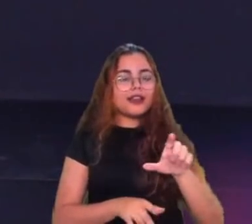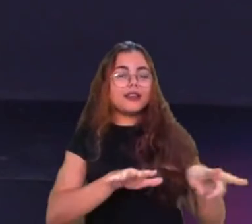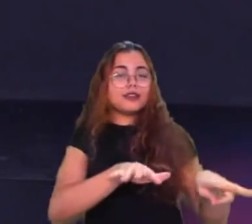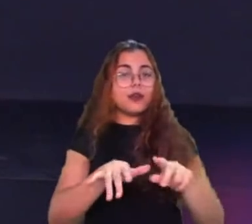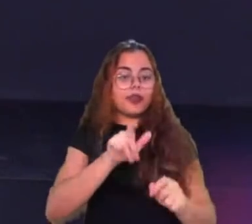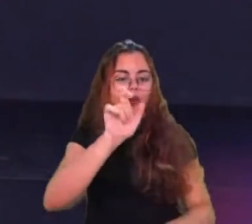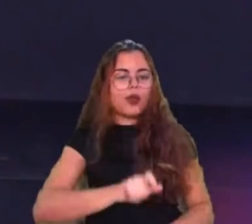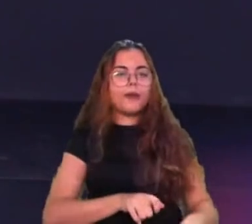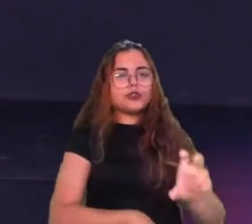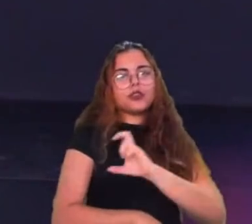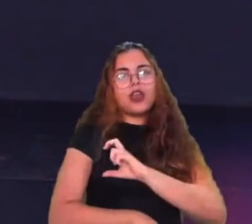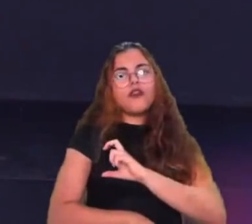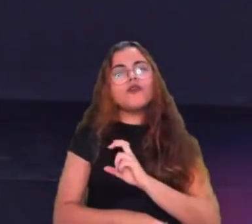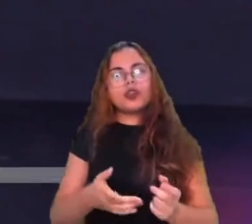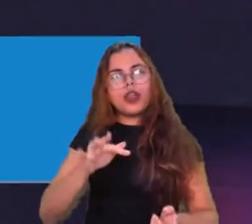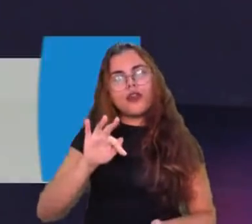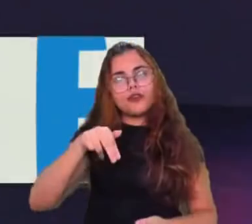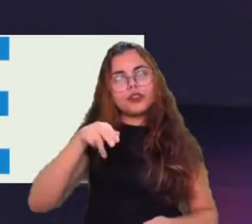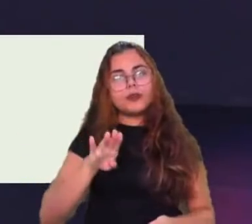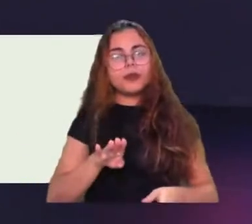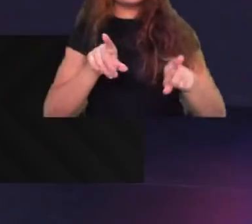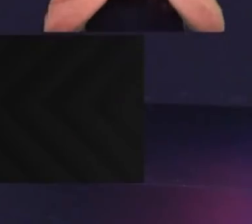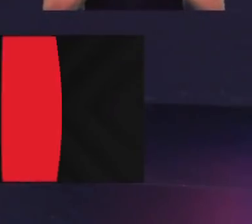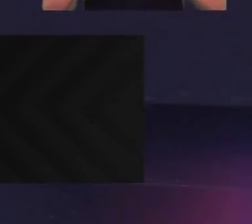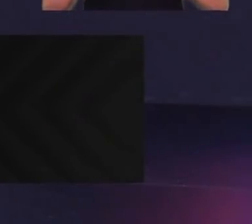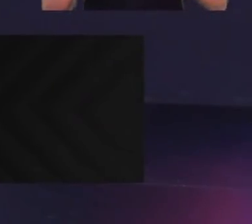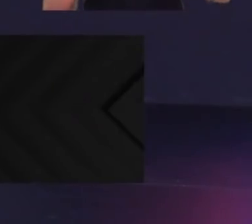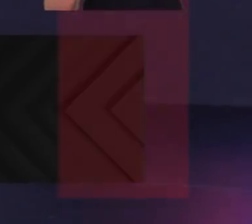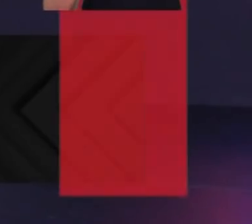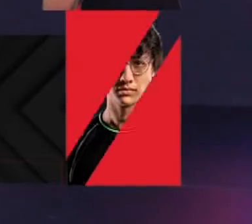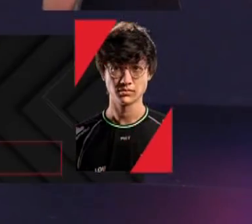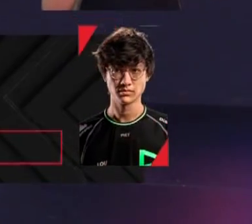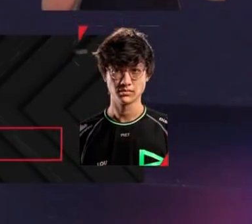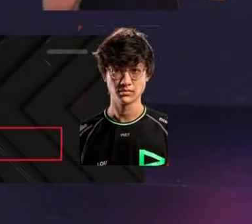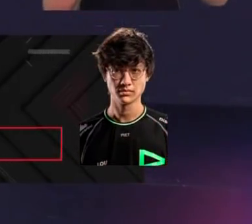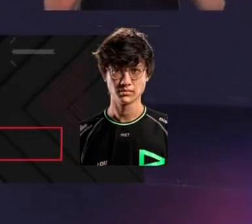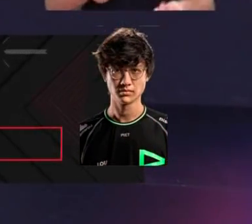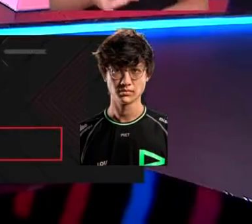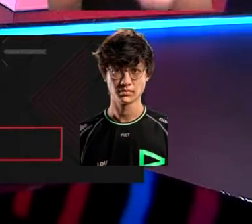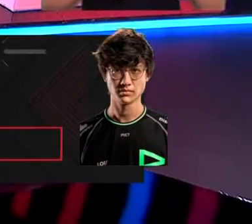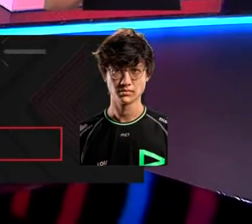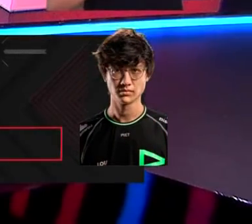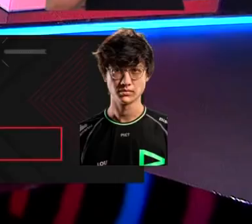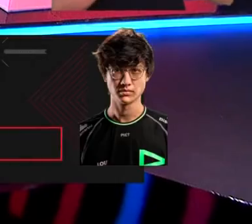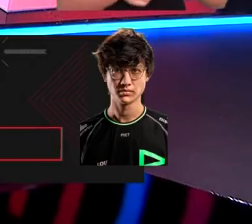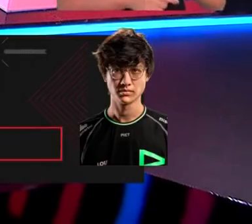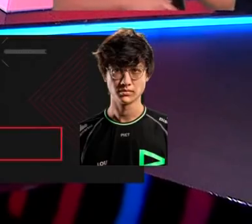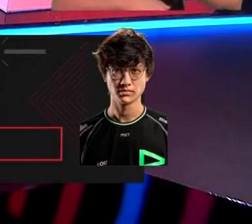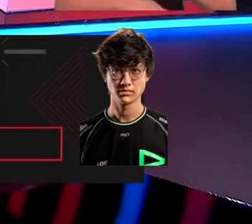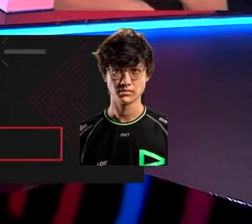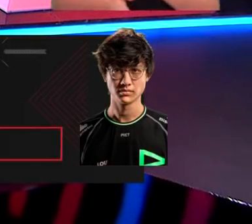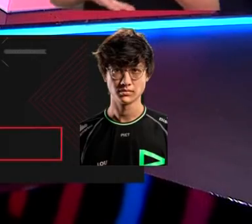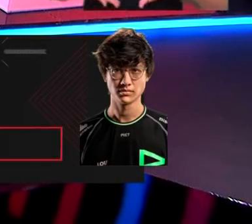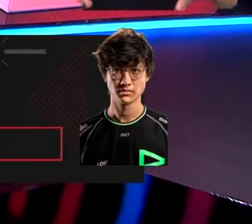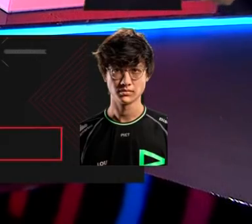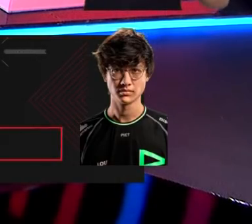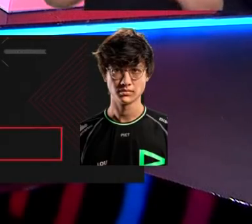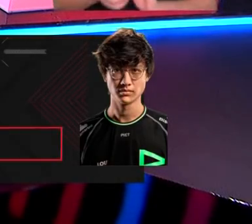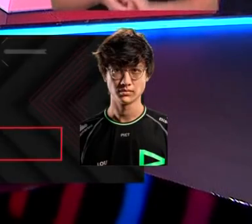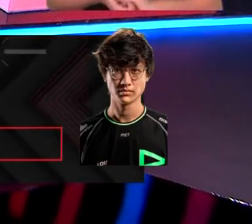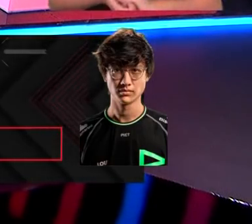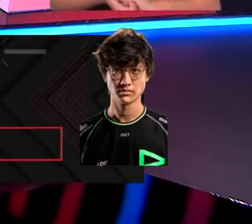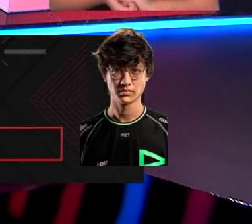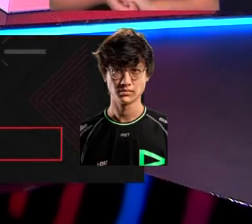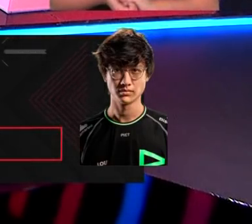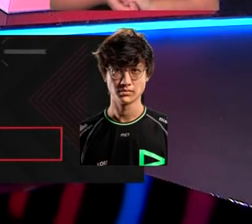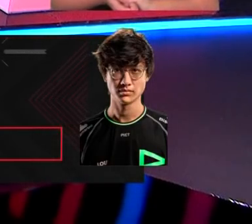também o Laude T-Nons que jogou muito bem de Rising então vai voltando que a enquete ainda tá rolando deixa eu dar uma olhada por aqui o FNB tá aparecendo fortíssimo eu achei